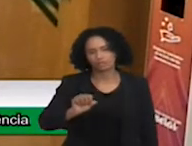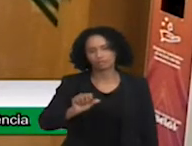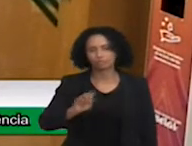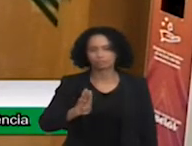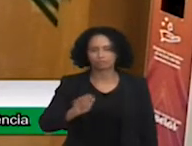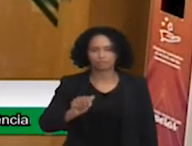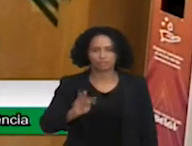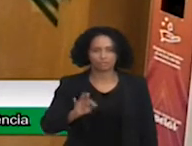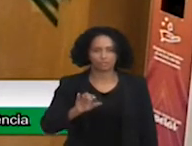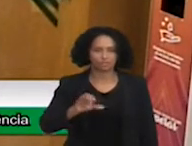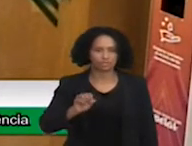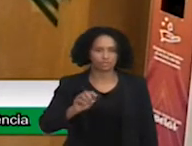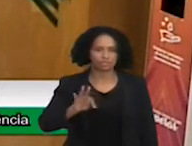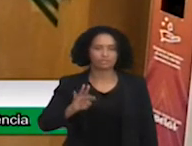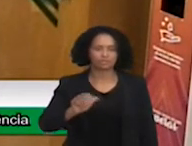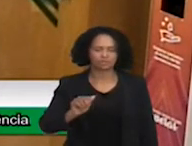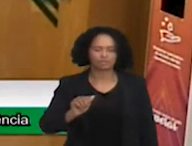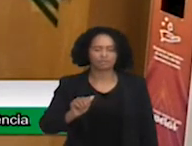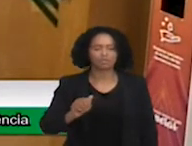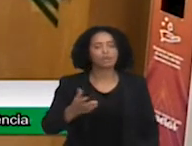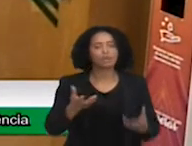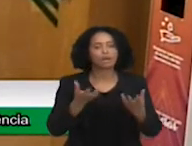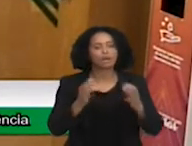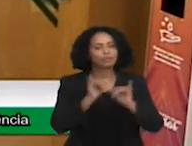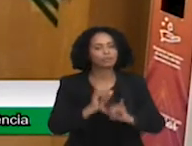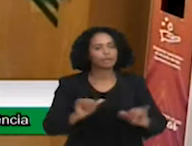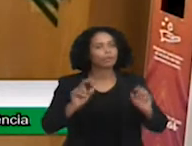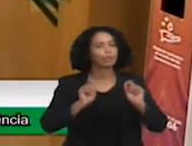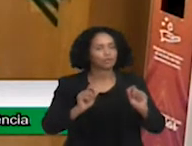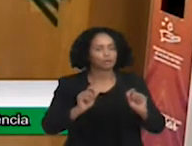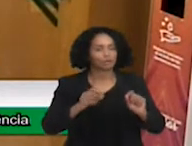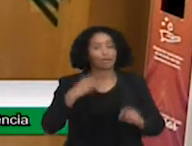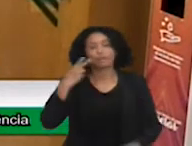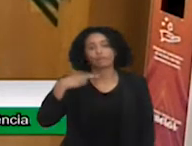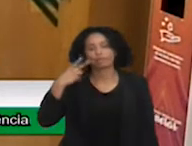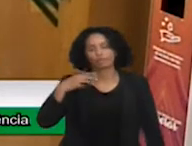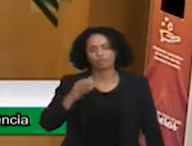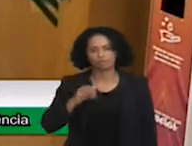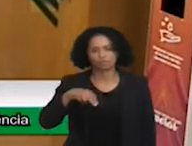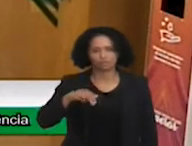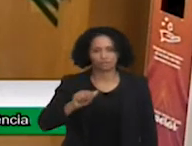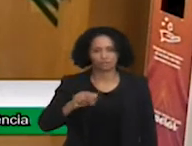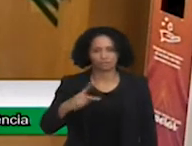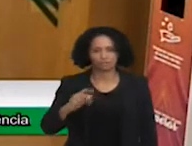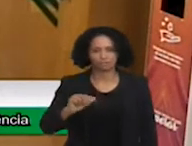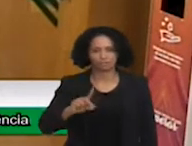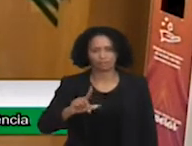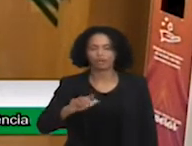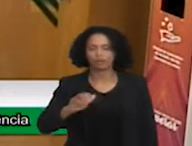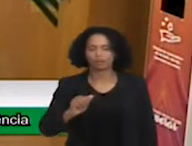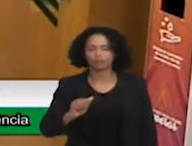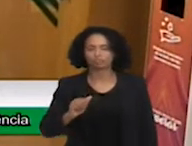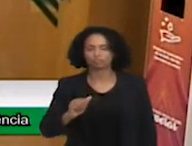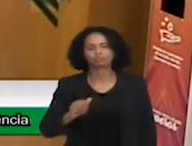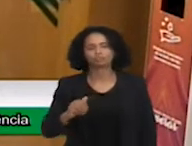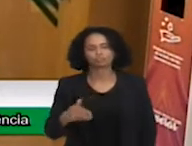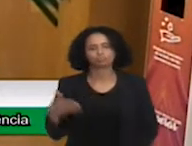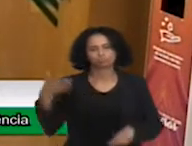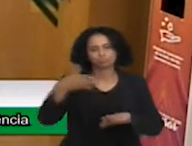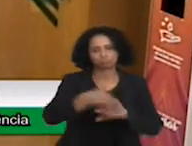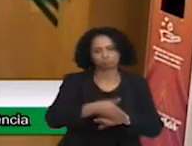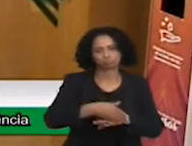quero também informar que a vereadora Ana Paula já está também se dirigindo a essa sessão, alguma